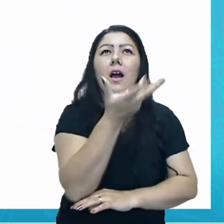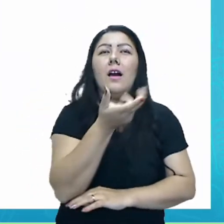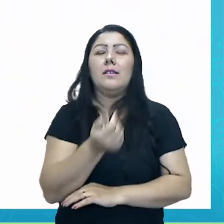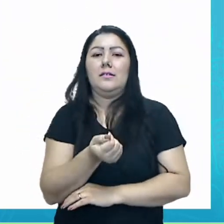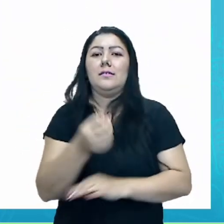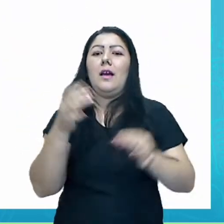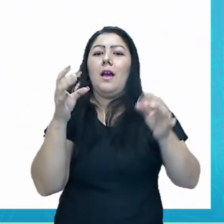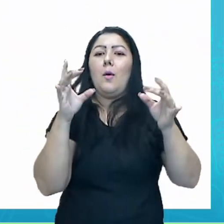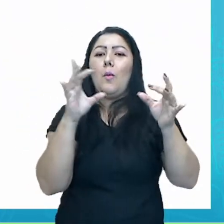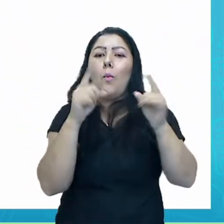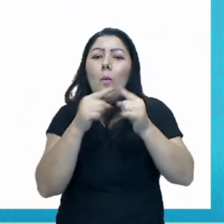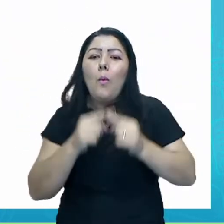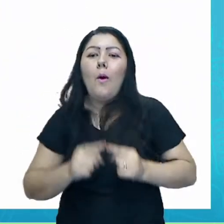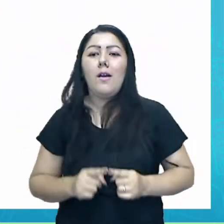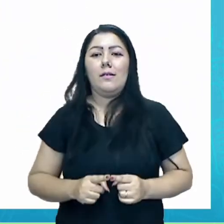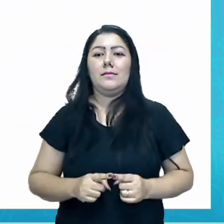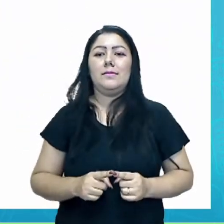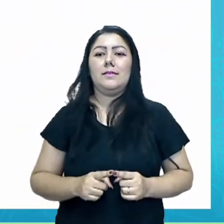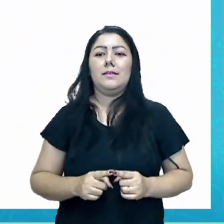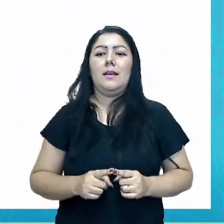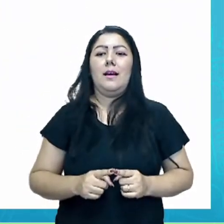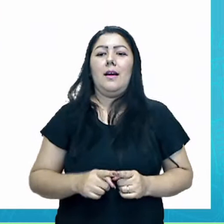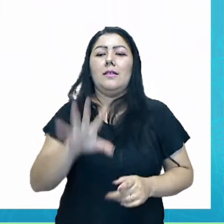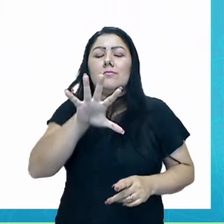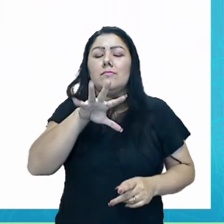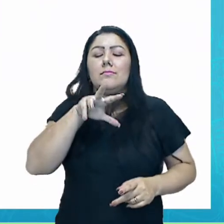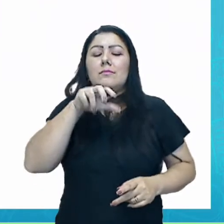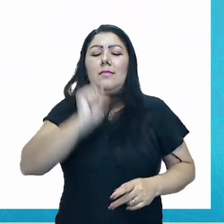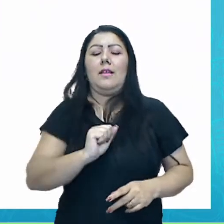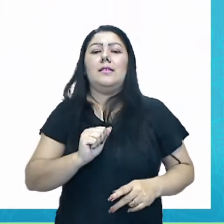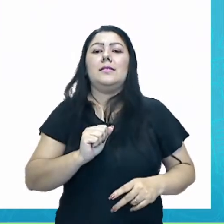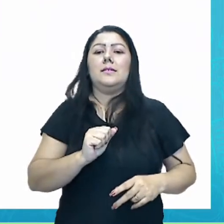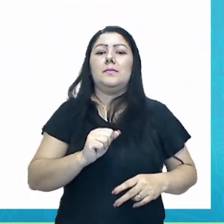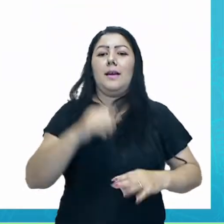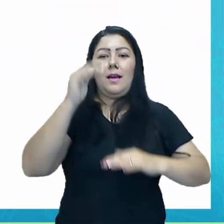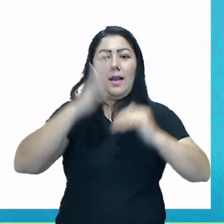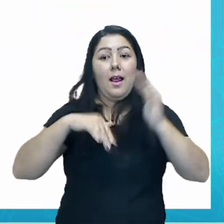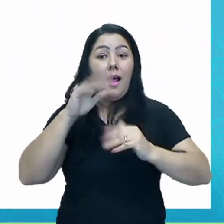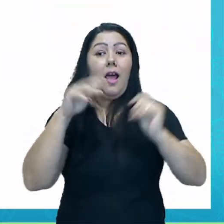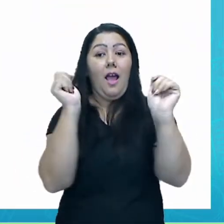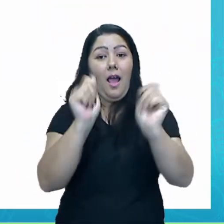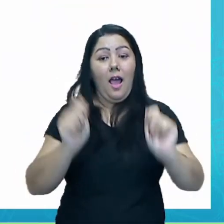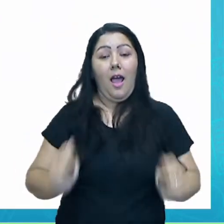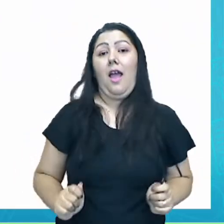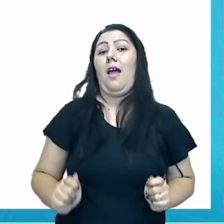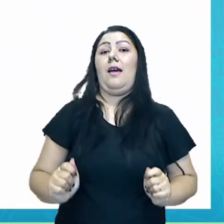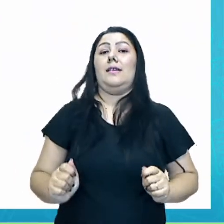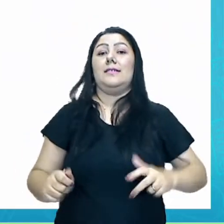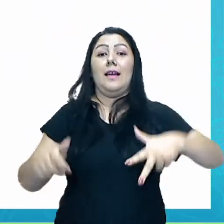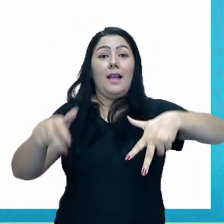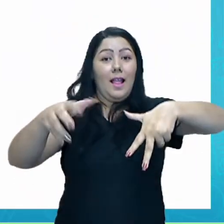moda e na publicidade, etc. Para melhor dominar o seu uso enquanto pigmento,